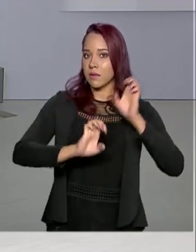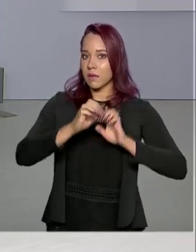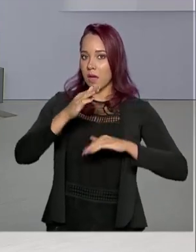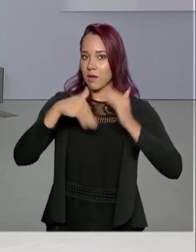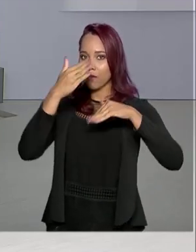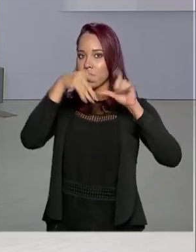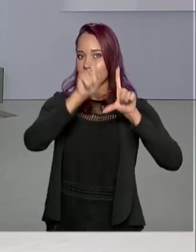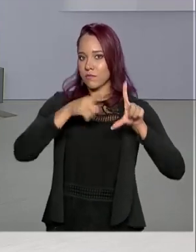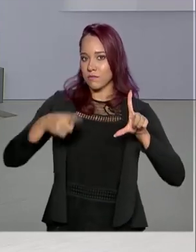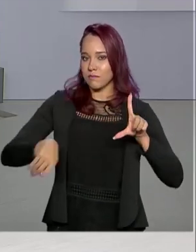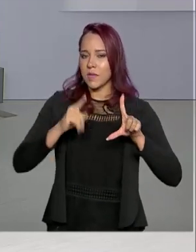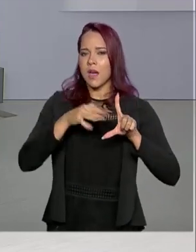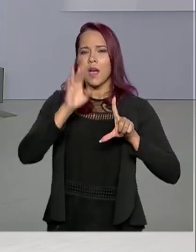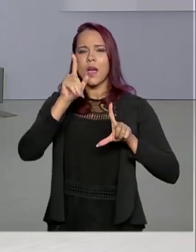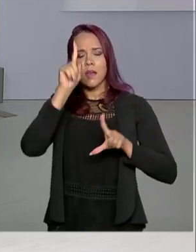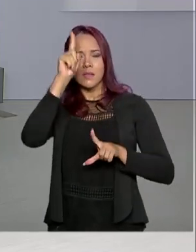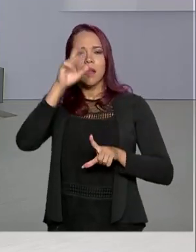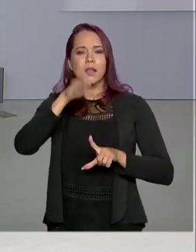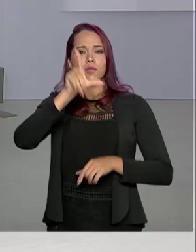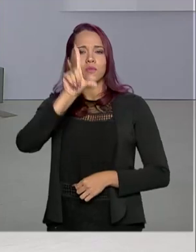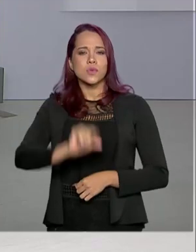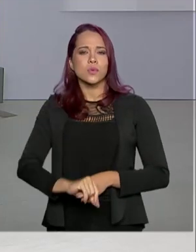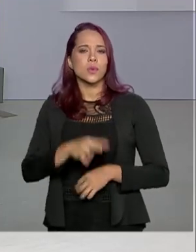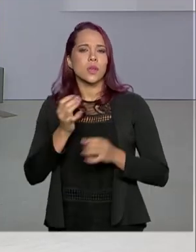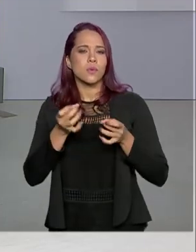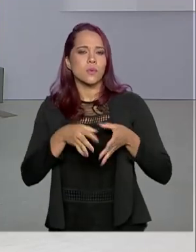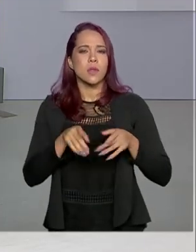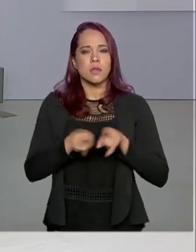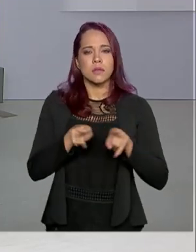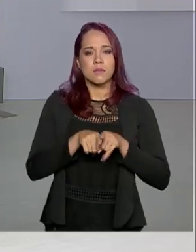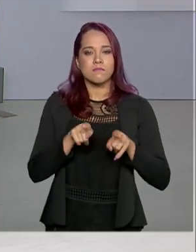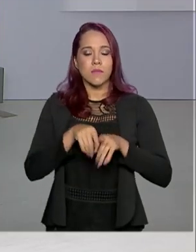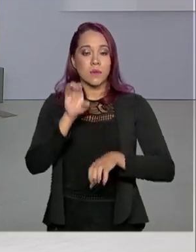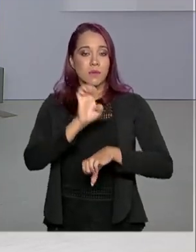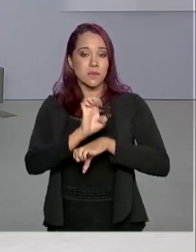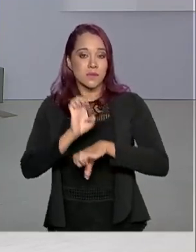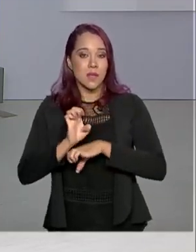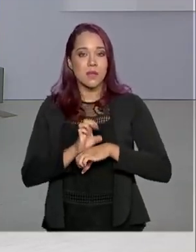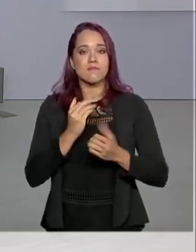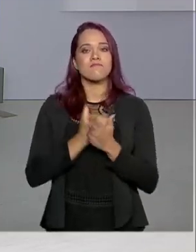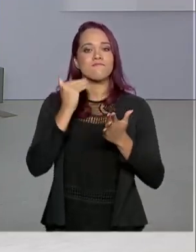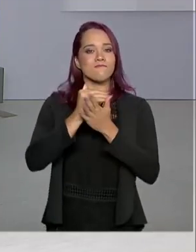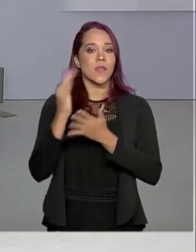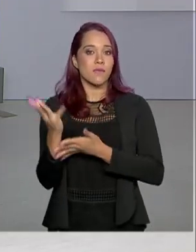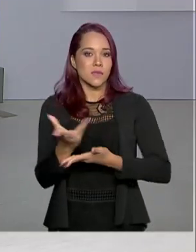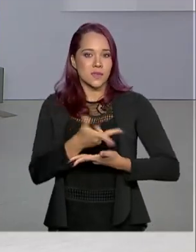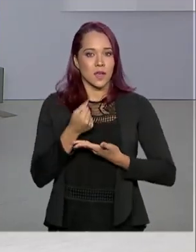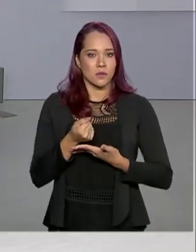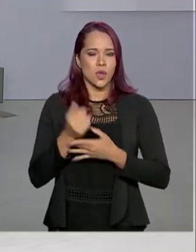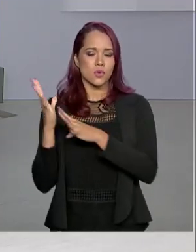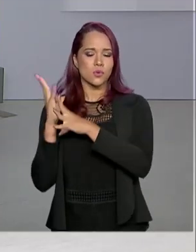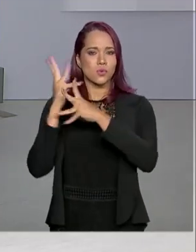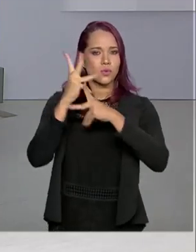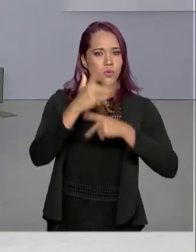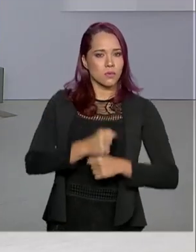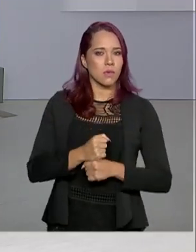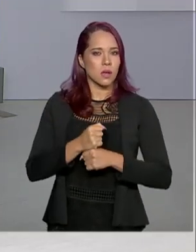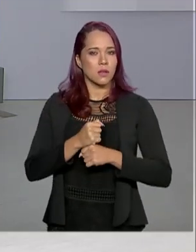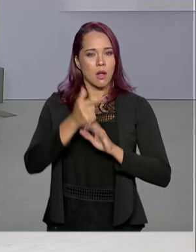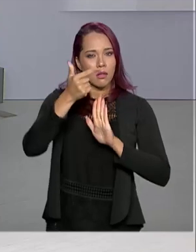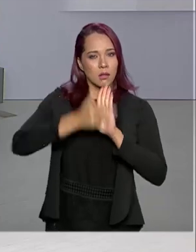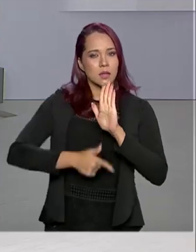governo é reduzir o desperdício de recursos e tornar o Estado mais eficiente. Do total de cargos listados,